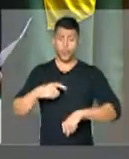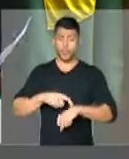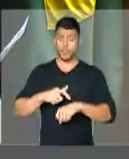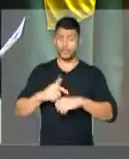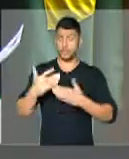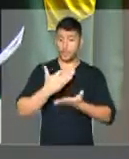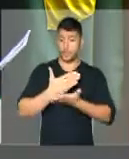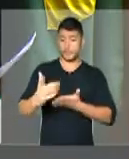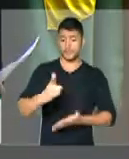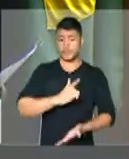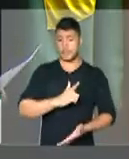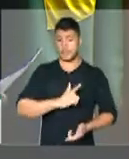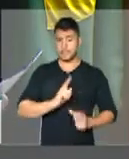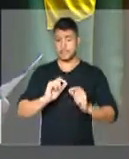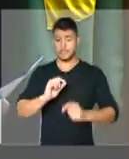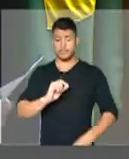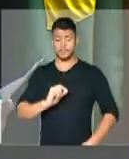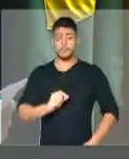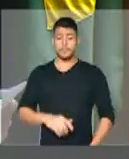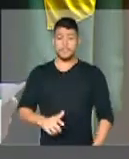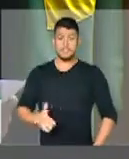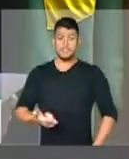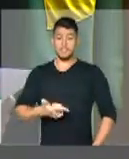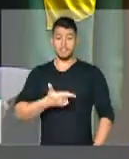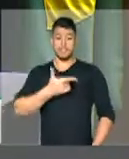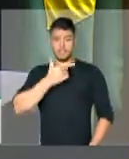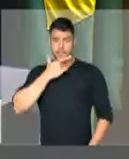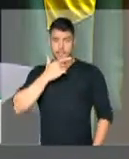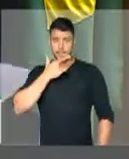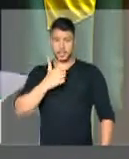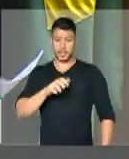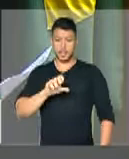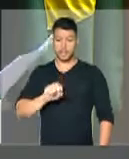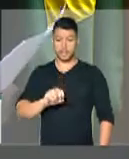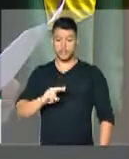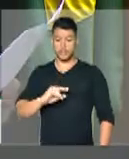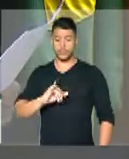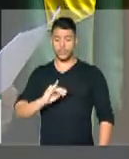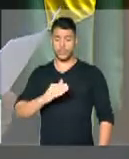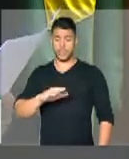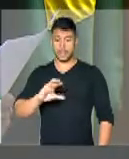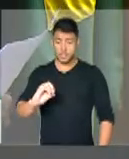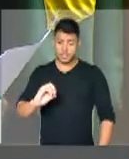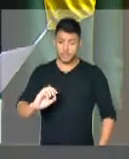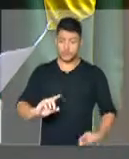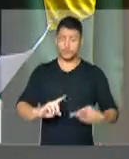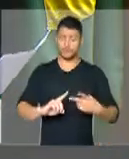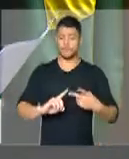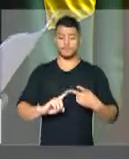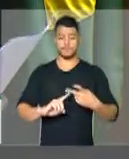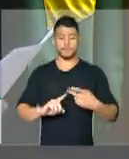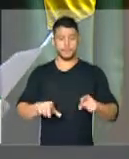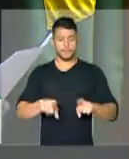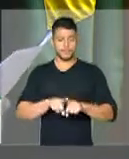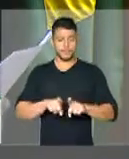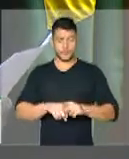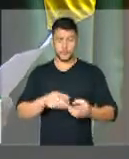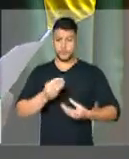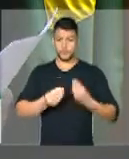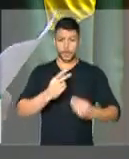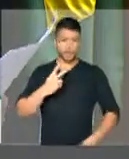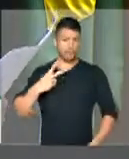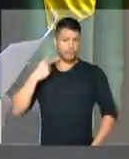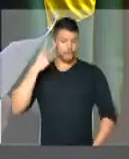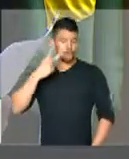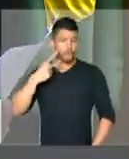E mais, como ficarão as cadeias produtivas do leite, dos derivados, da uva, do vinho, dos